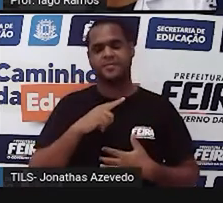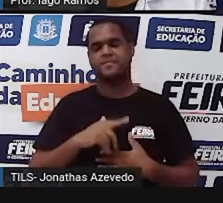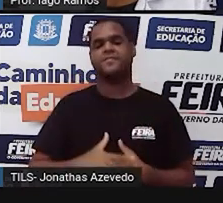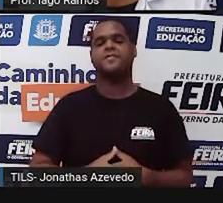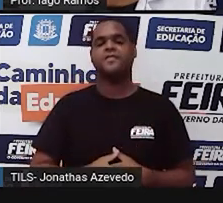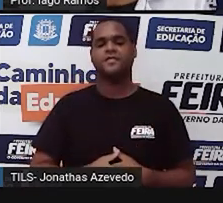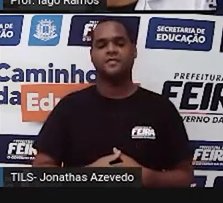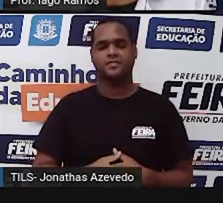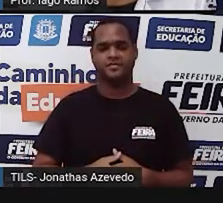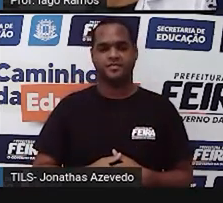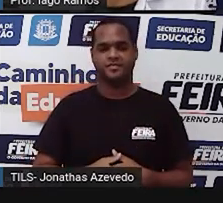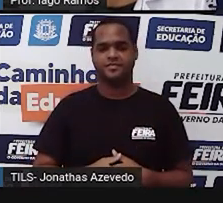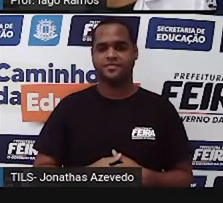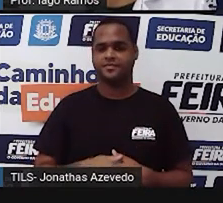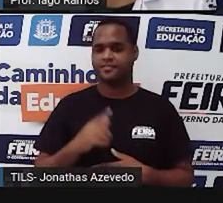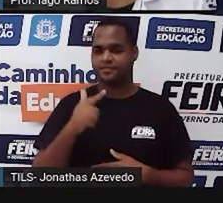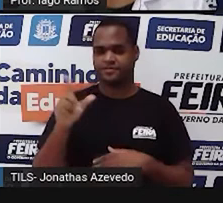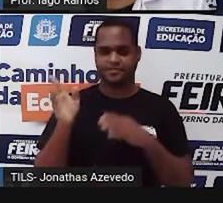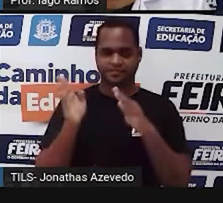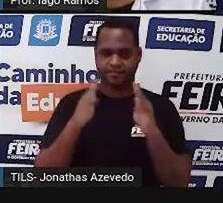no próximo.